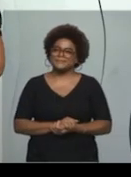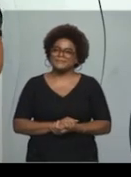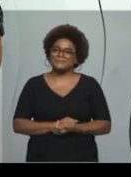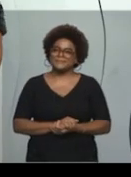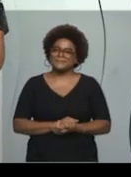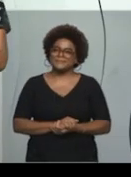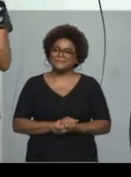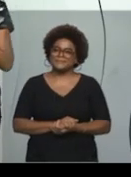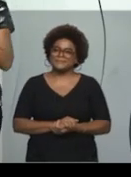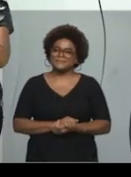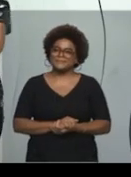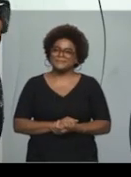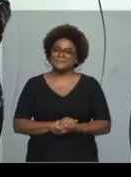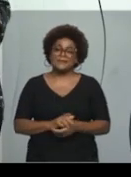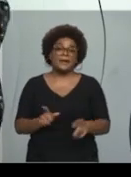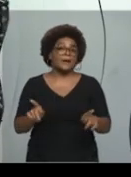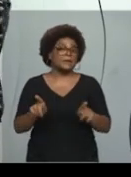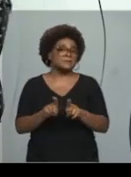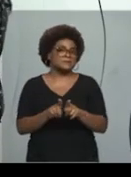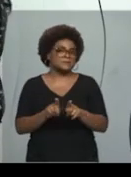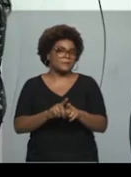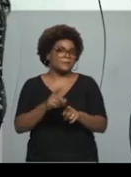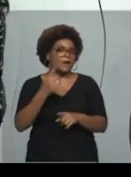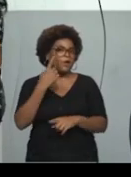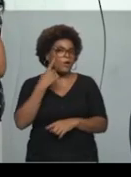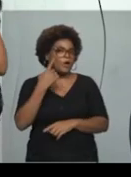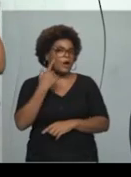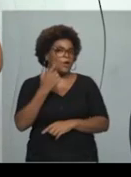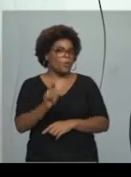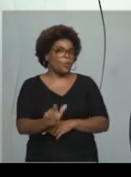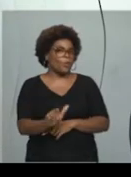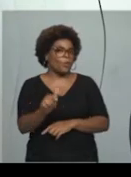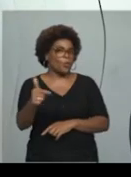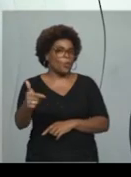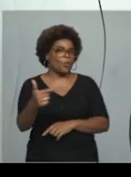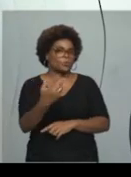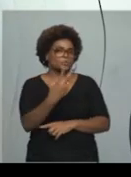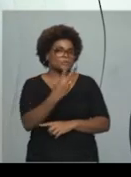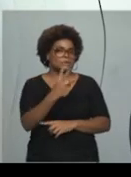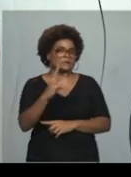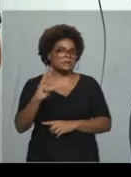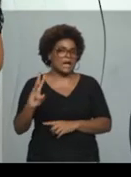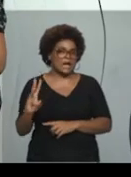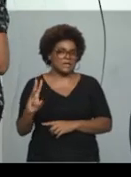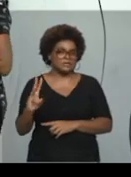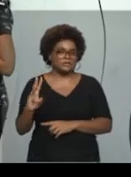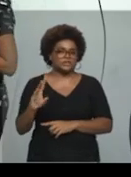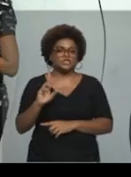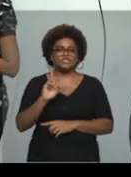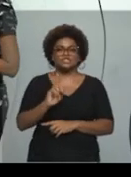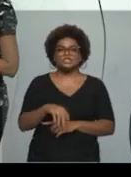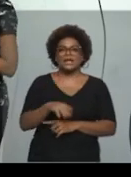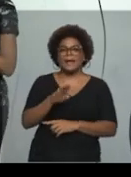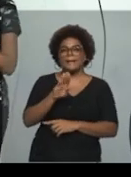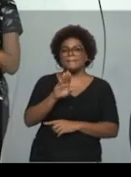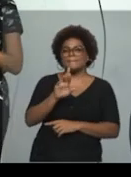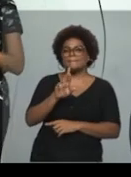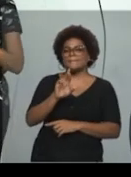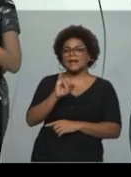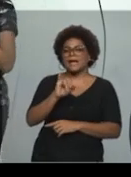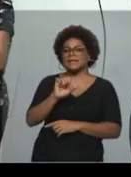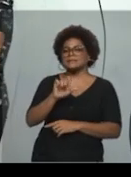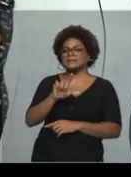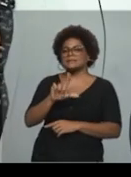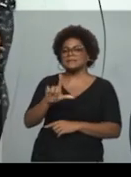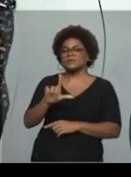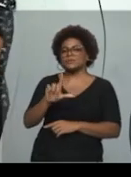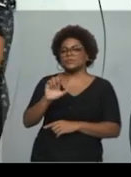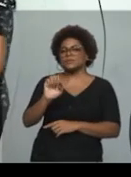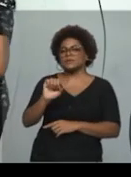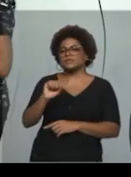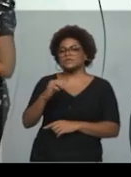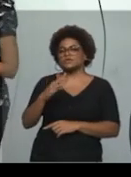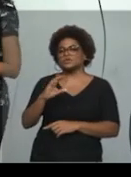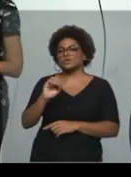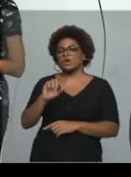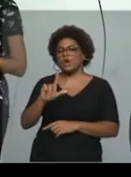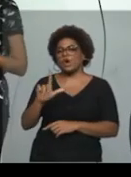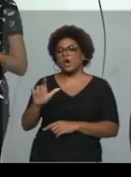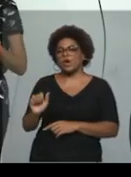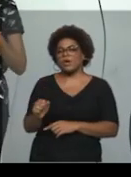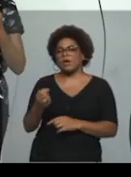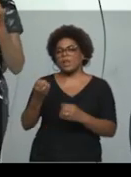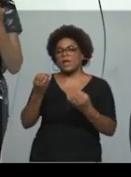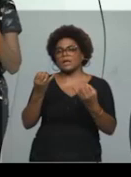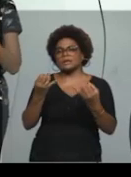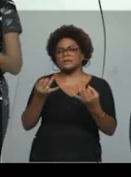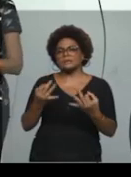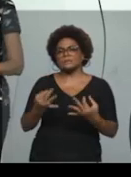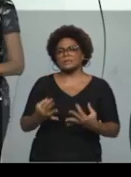consultei um outro site, é importante que eu fale, né? O Brasil Escola, também trazendo as questões